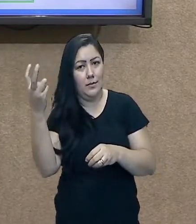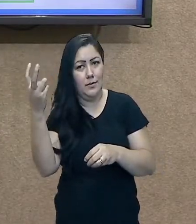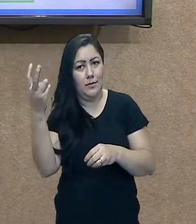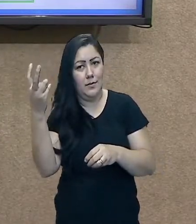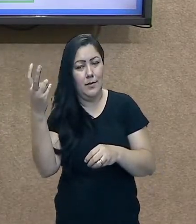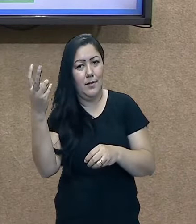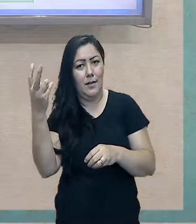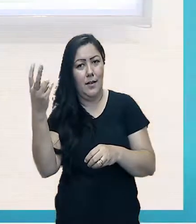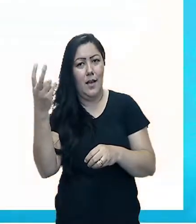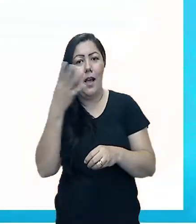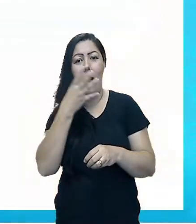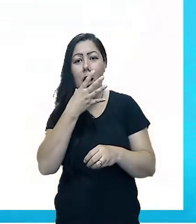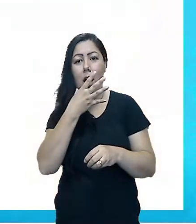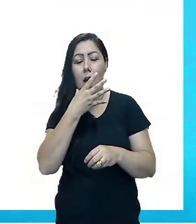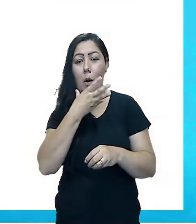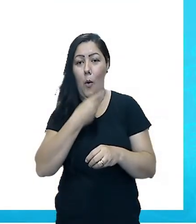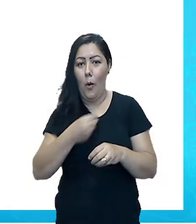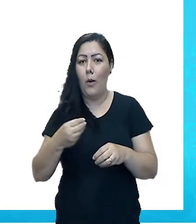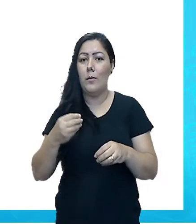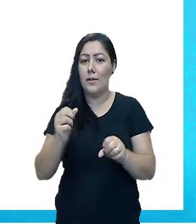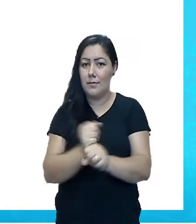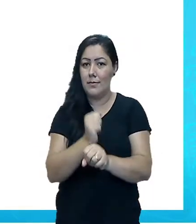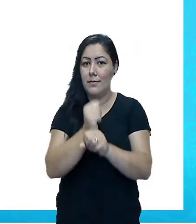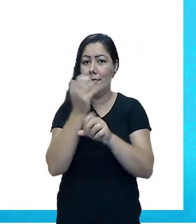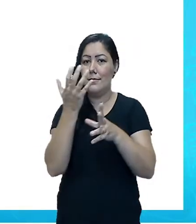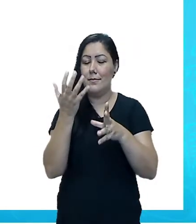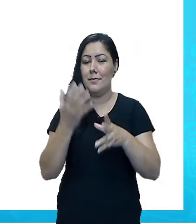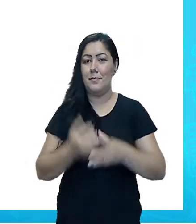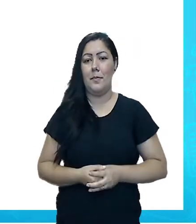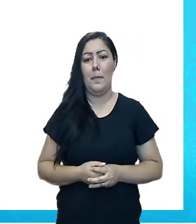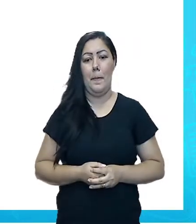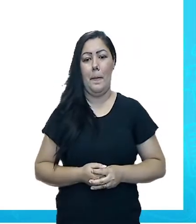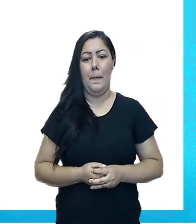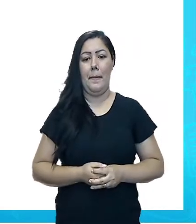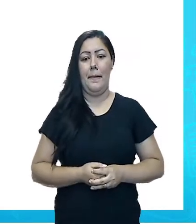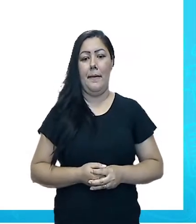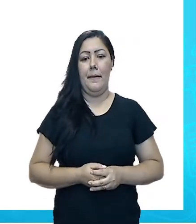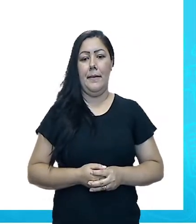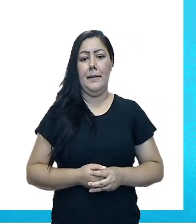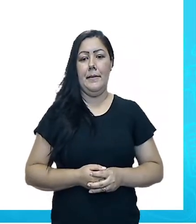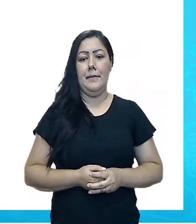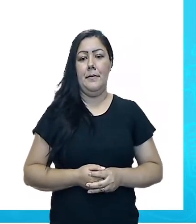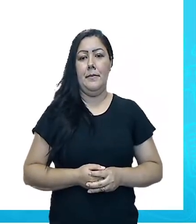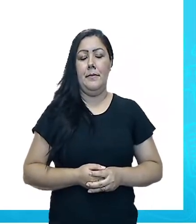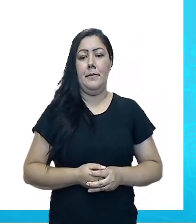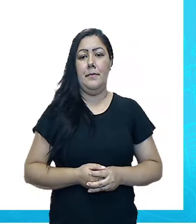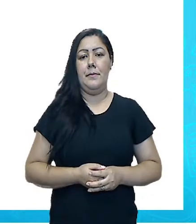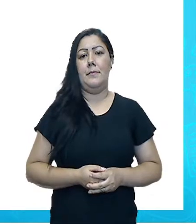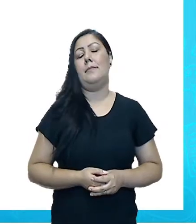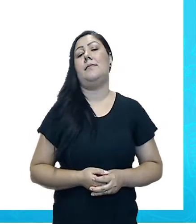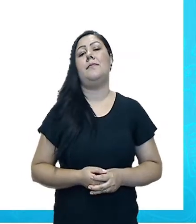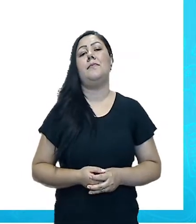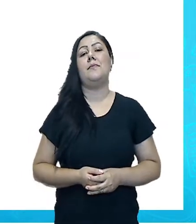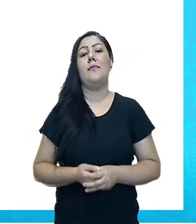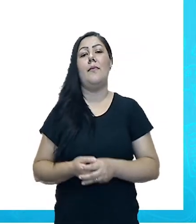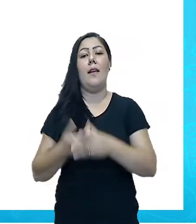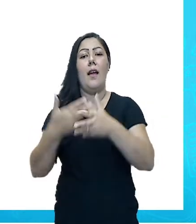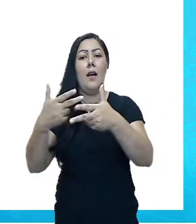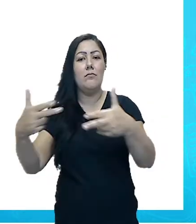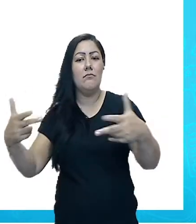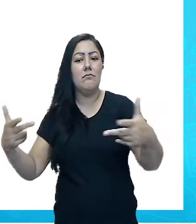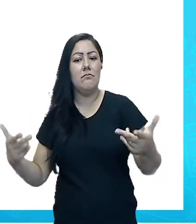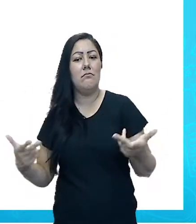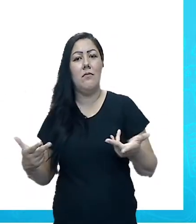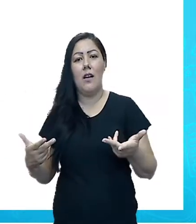E os elementos invisíveis? Lembra quando eu falei de paisagem que vai além